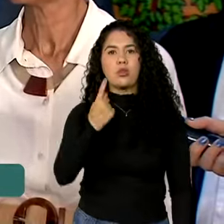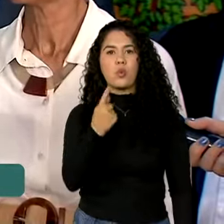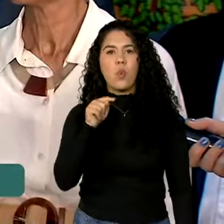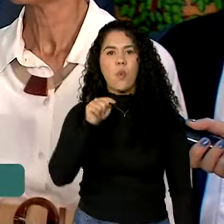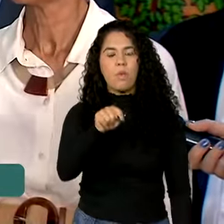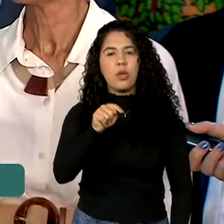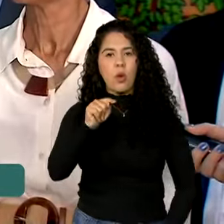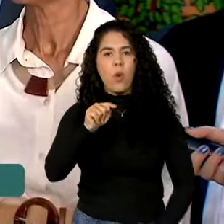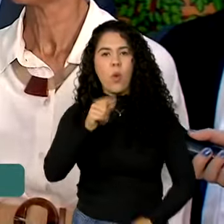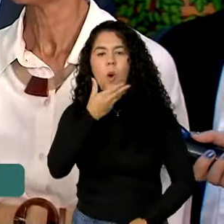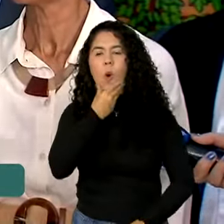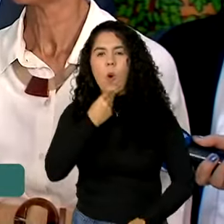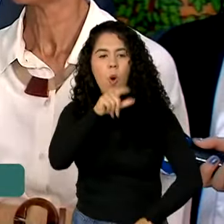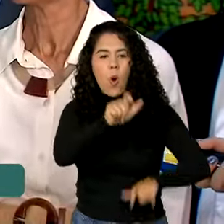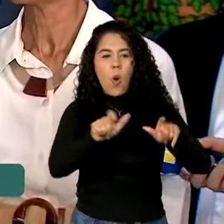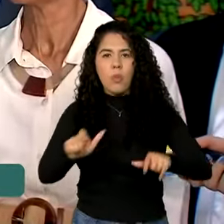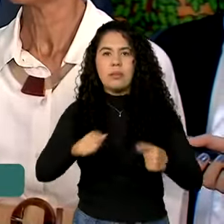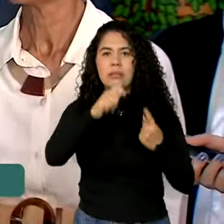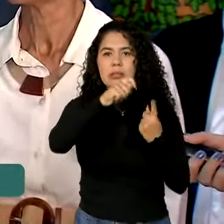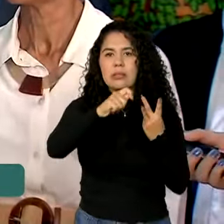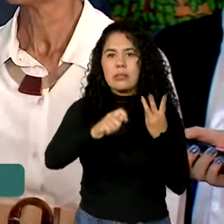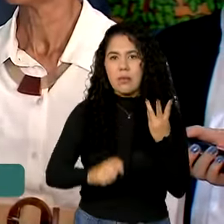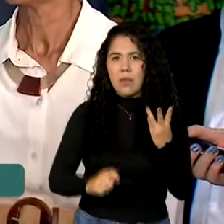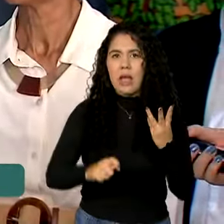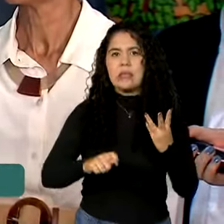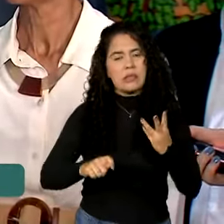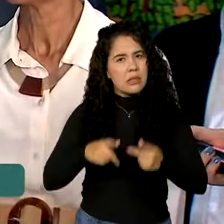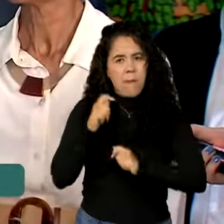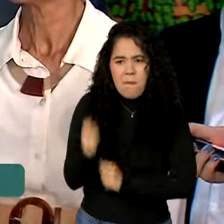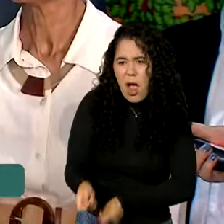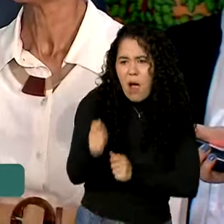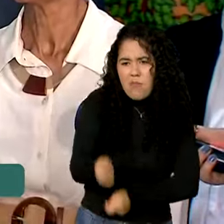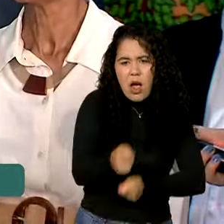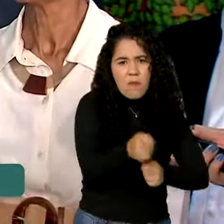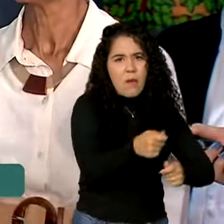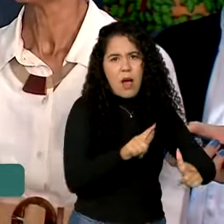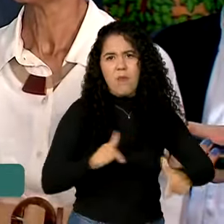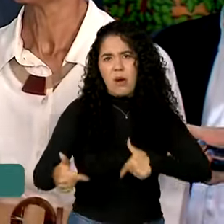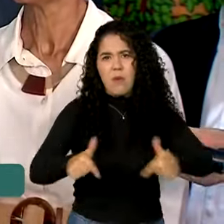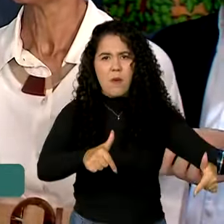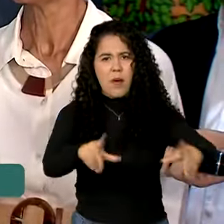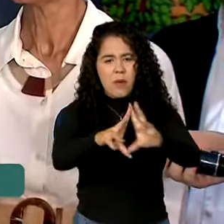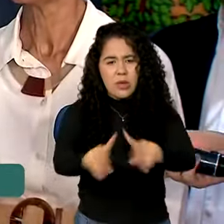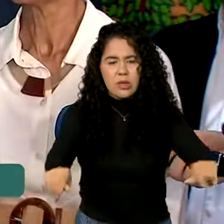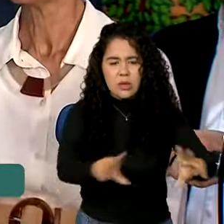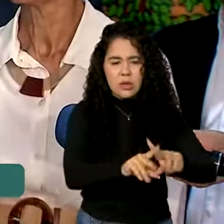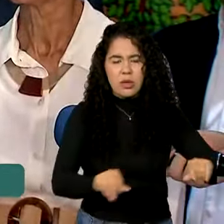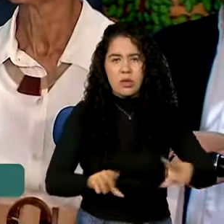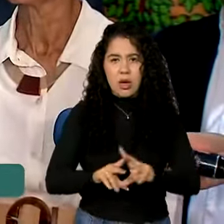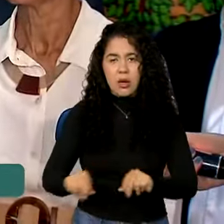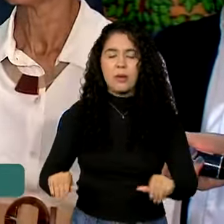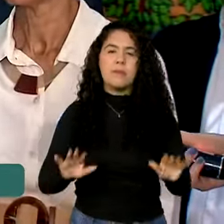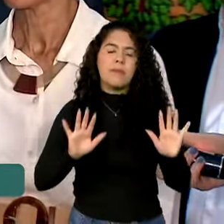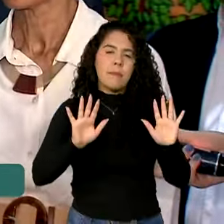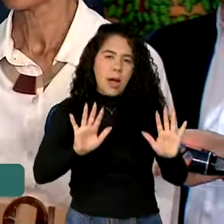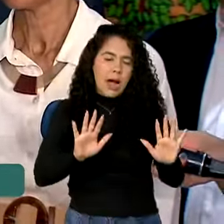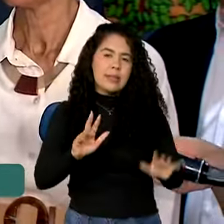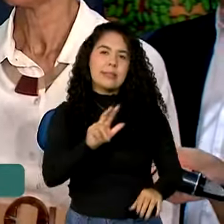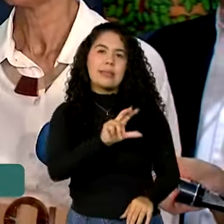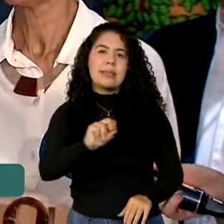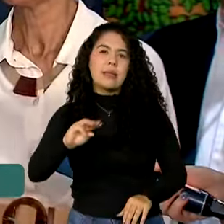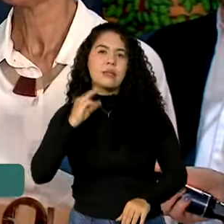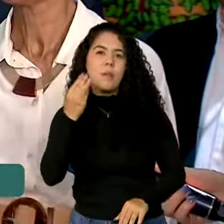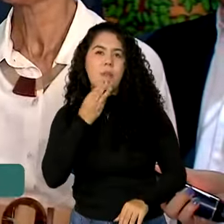três meses de atuação no Pantanal, o estado e o governo federal. É claro que esses 500 milhões é